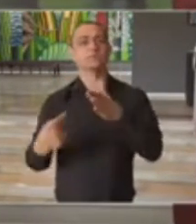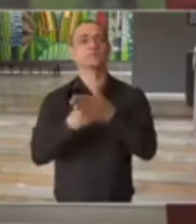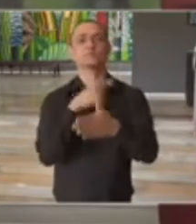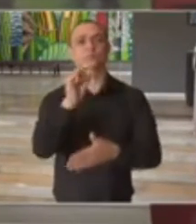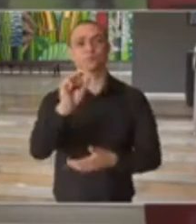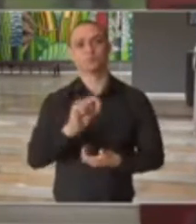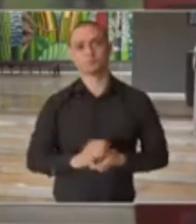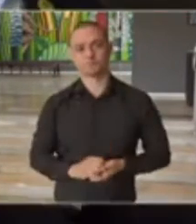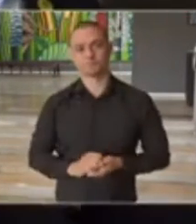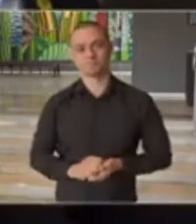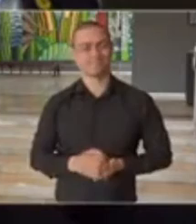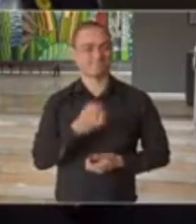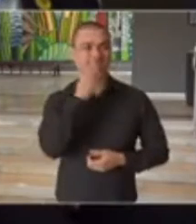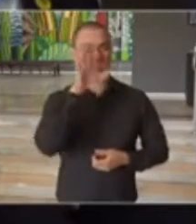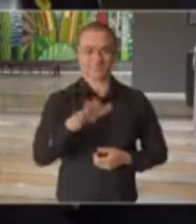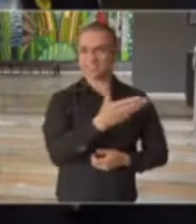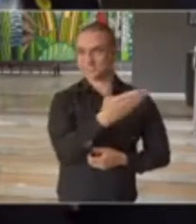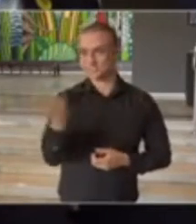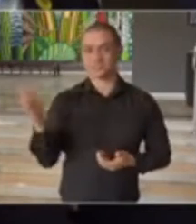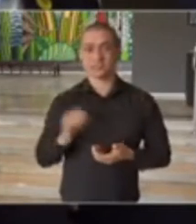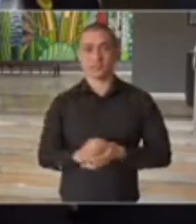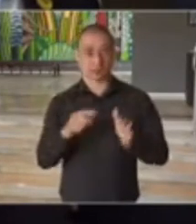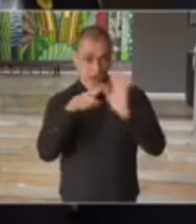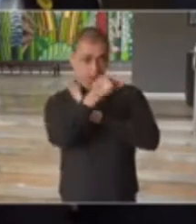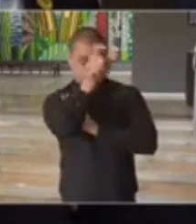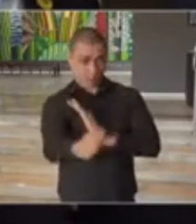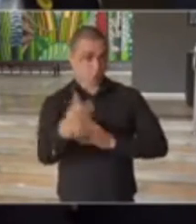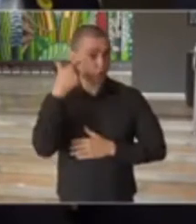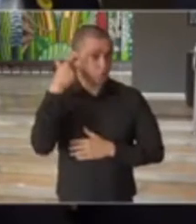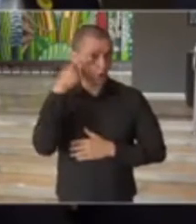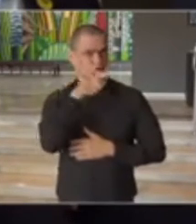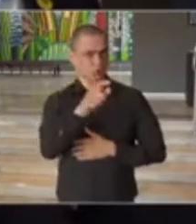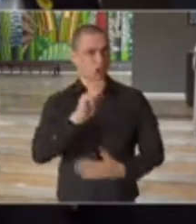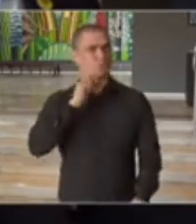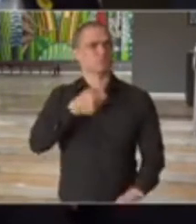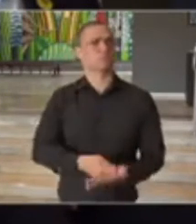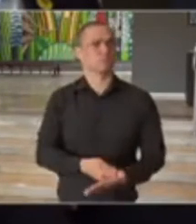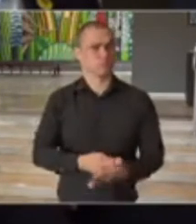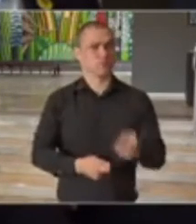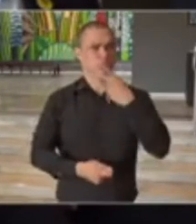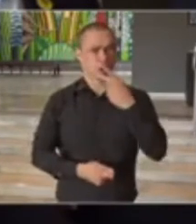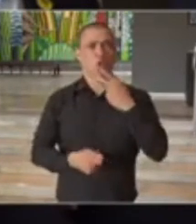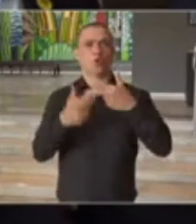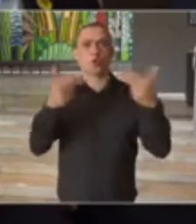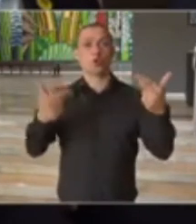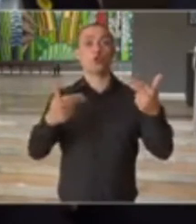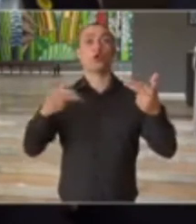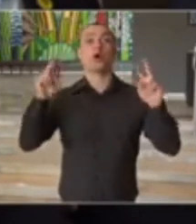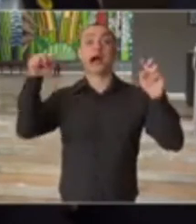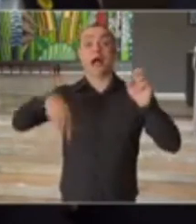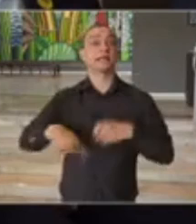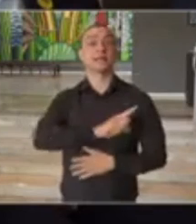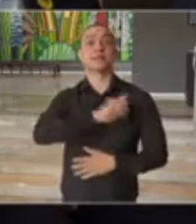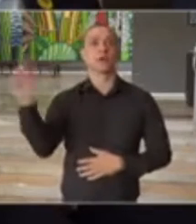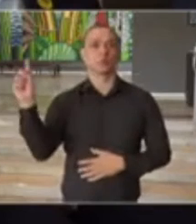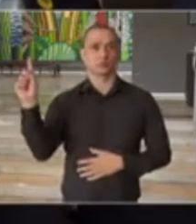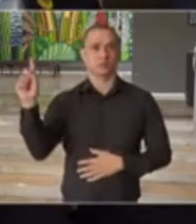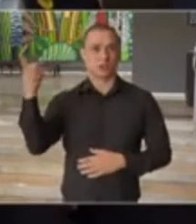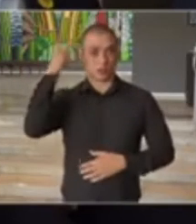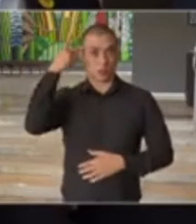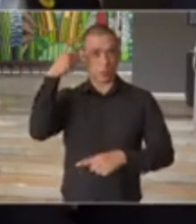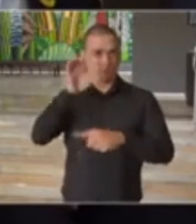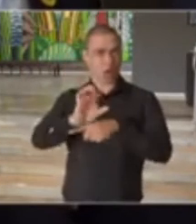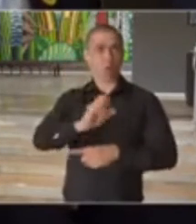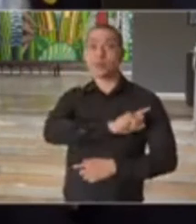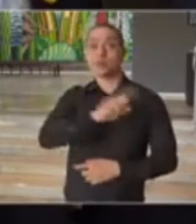pergunta, por favor. Boa tarde a todos. Para o senhor governador, que foi muito enfático no discurso, quando diz aqui não, no Estado de São